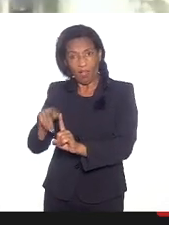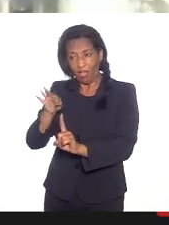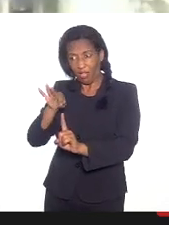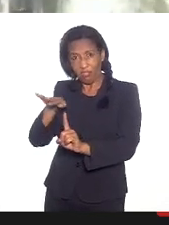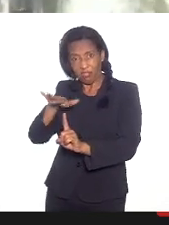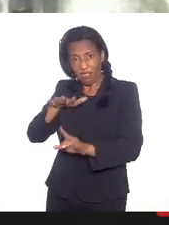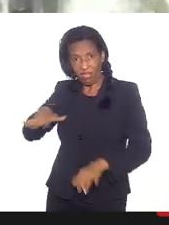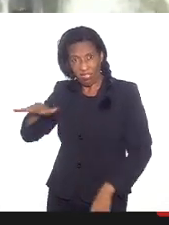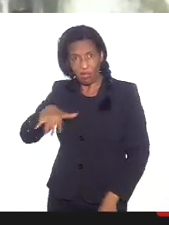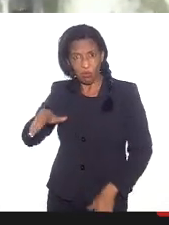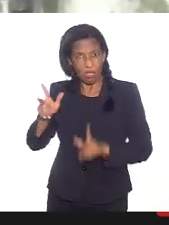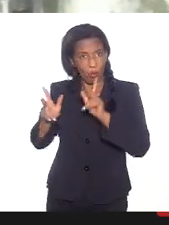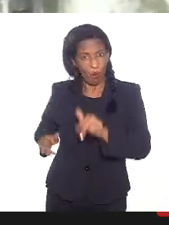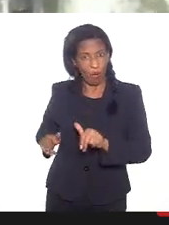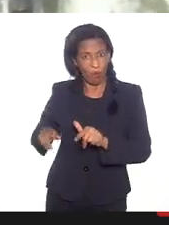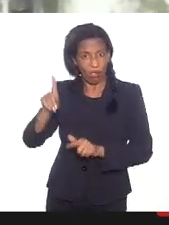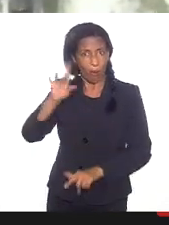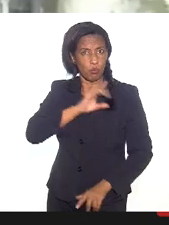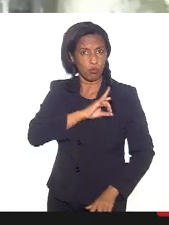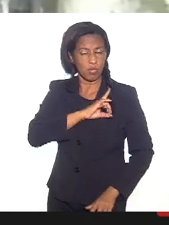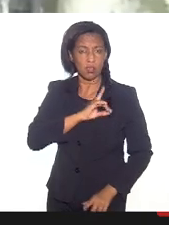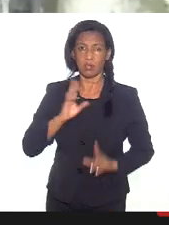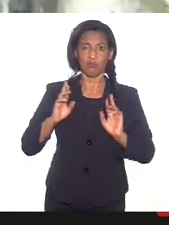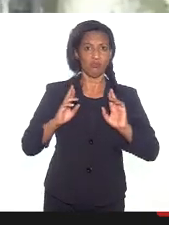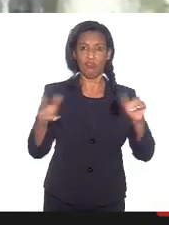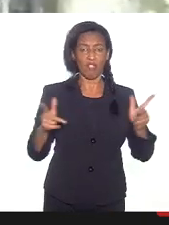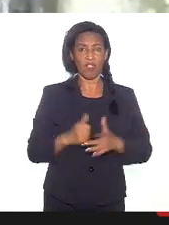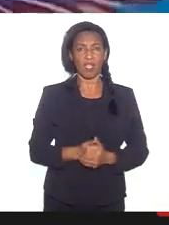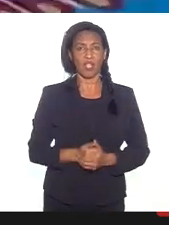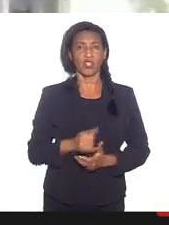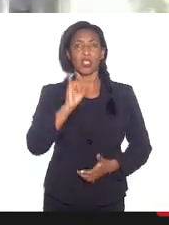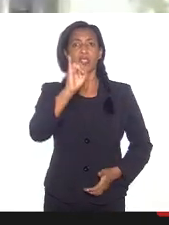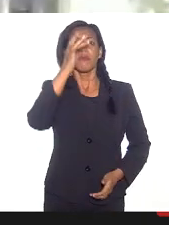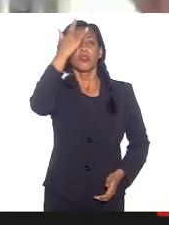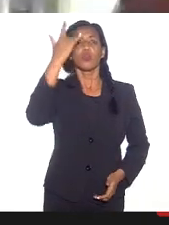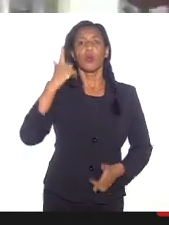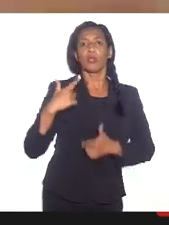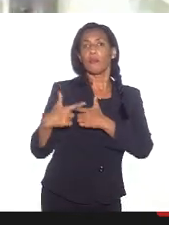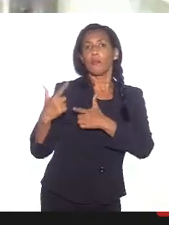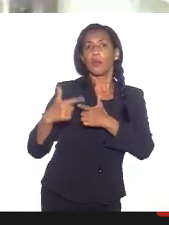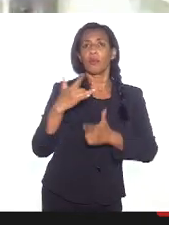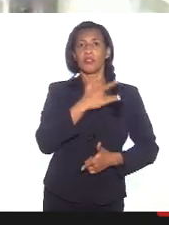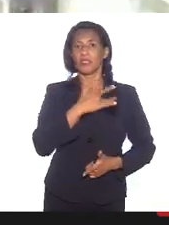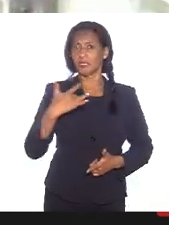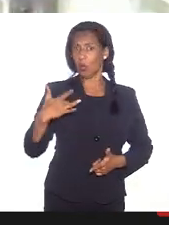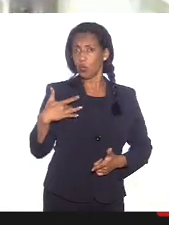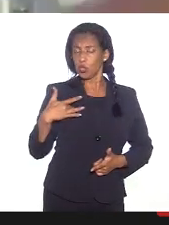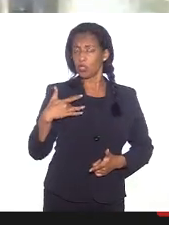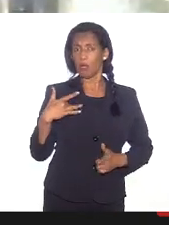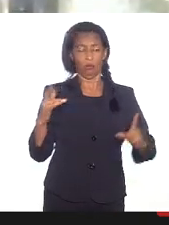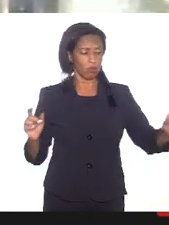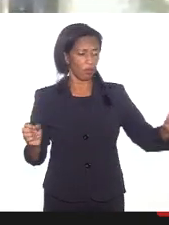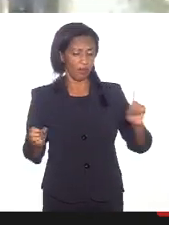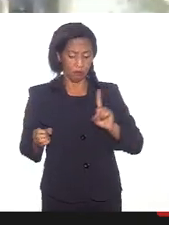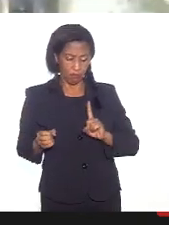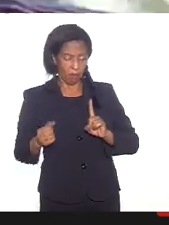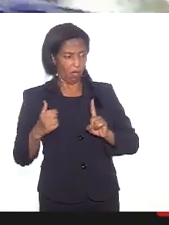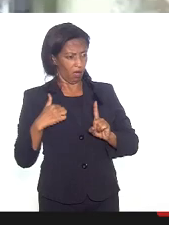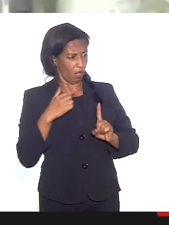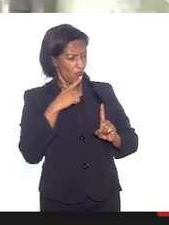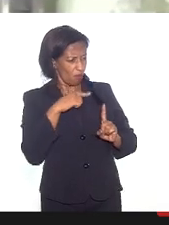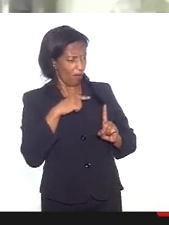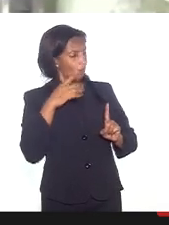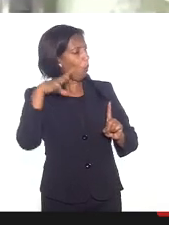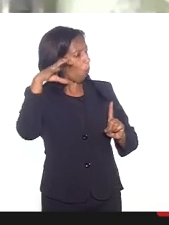importante. Não é verdade? Se a pessoa tem problema de saúde, eu encaminho, eu vou lá para o SUS, eu acho que o SUS tem que dar esse atendimento, mas o